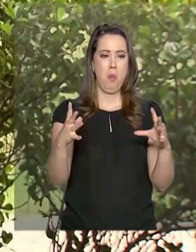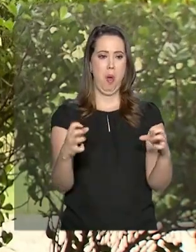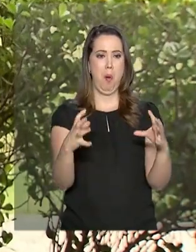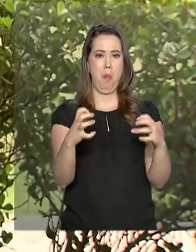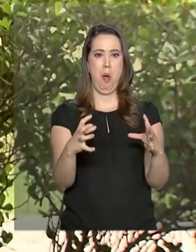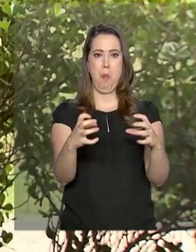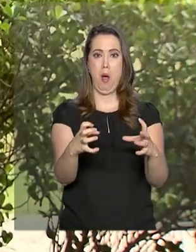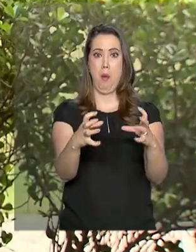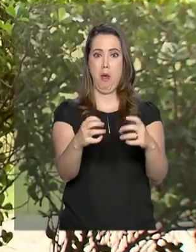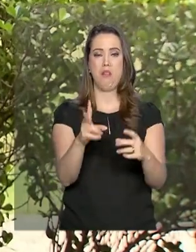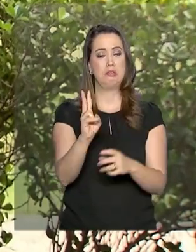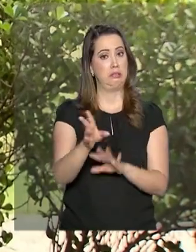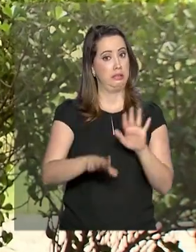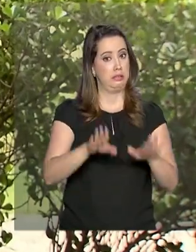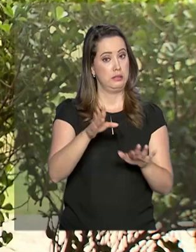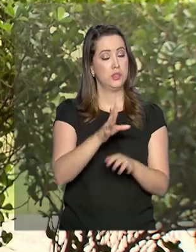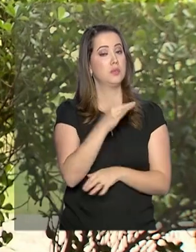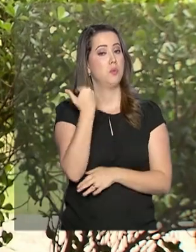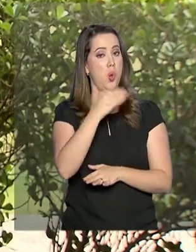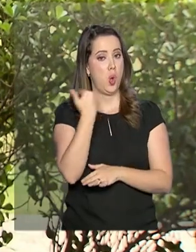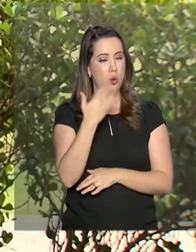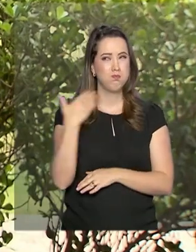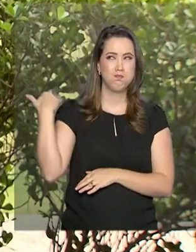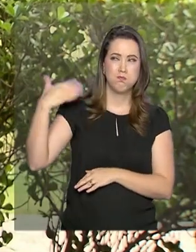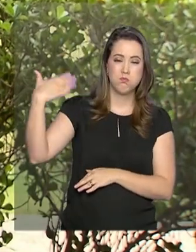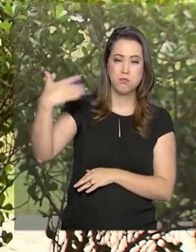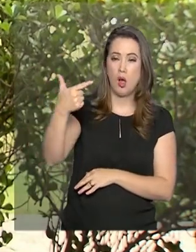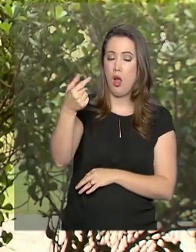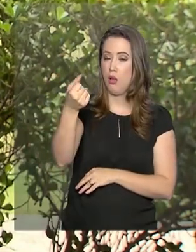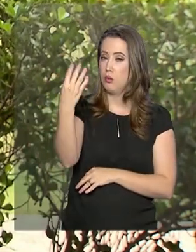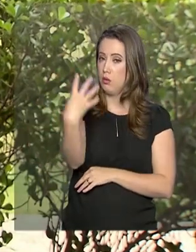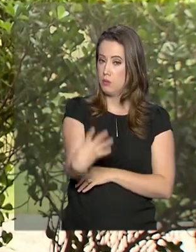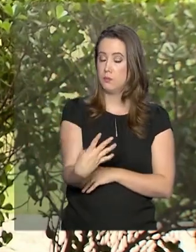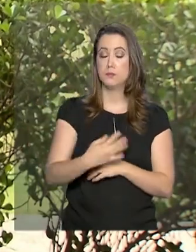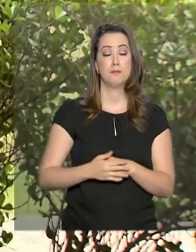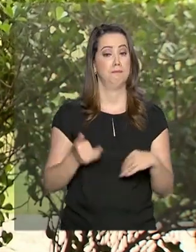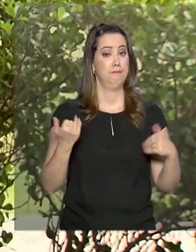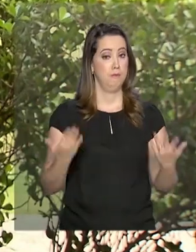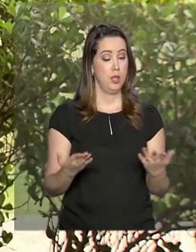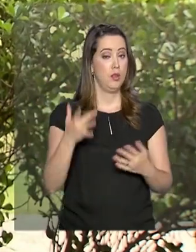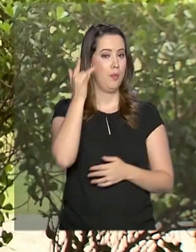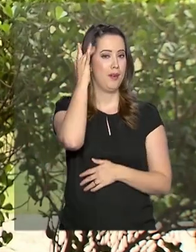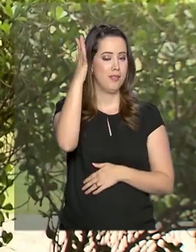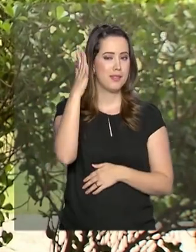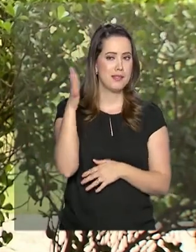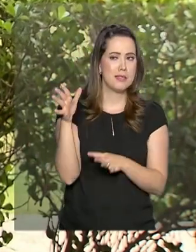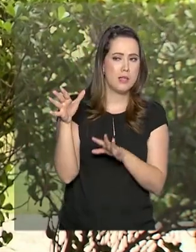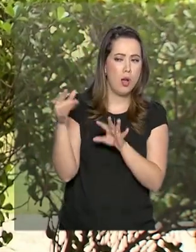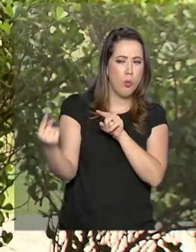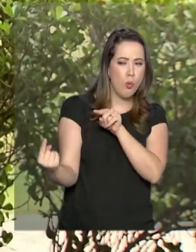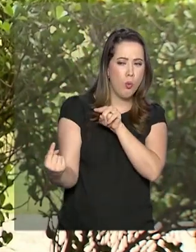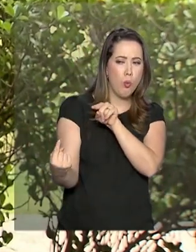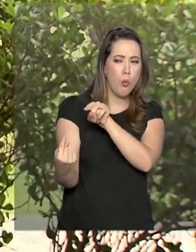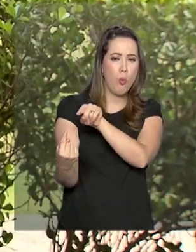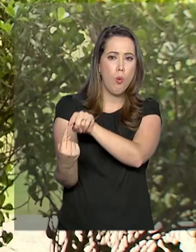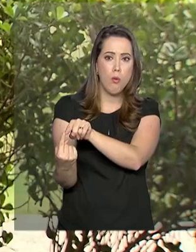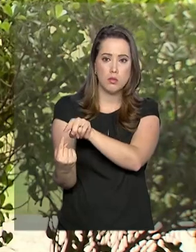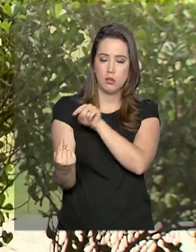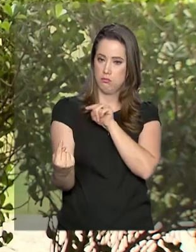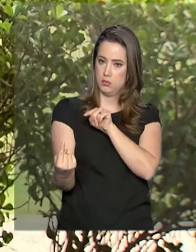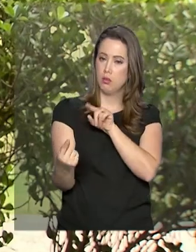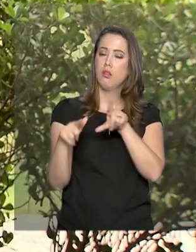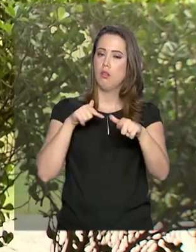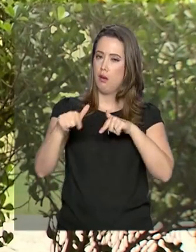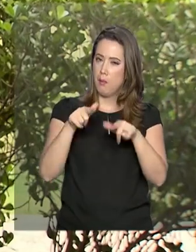provocaram inúmeras mortes desde 2014, de acordo com a FUNAI. Para facilitar a aproximação, a operação também